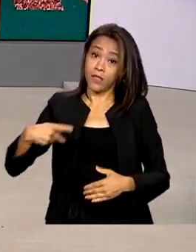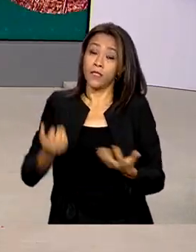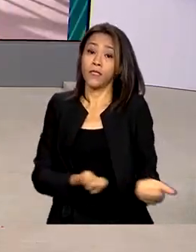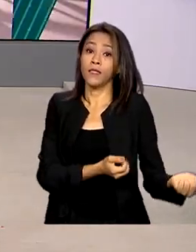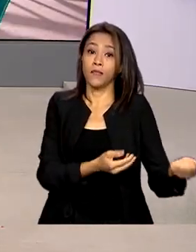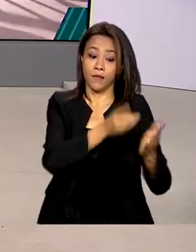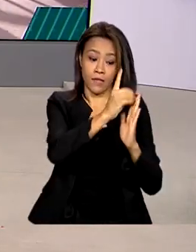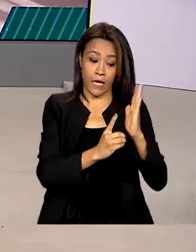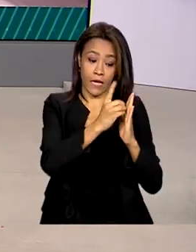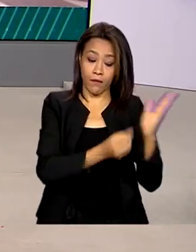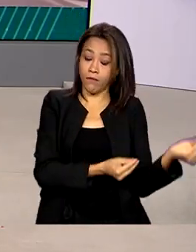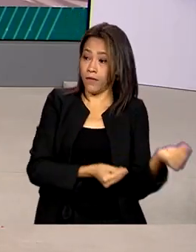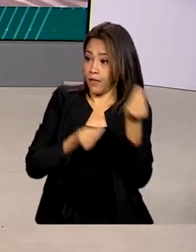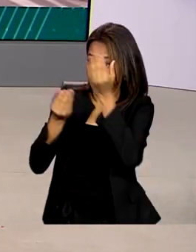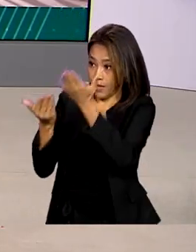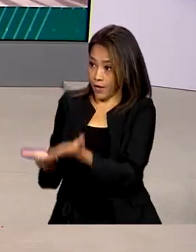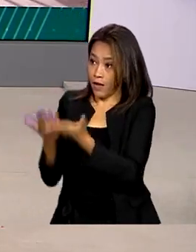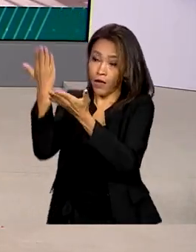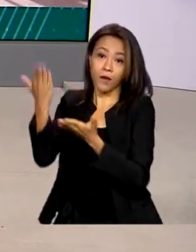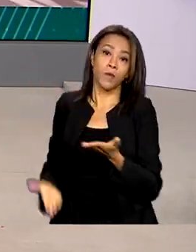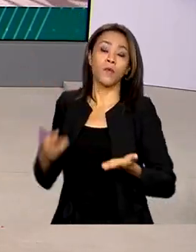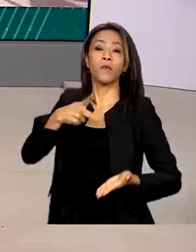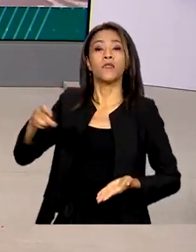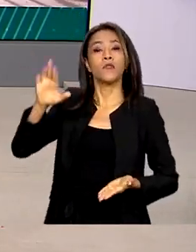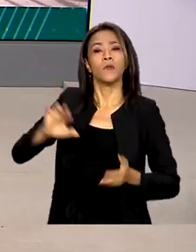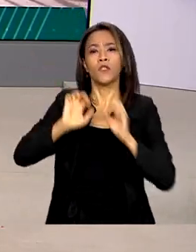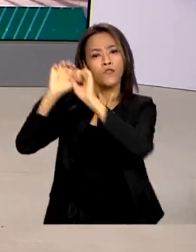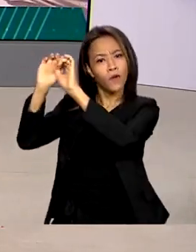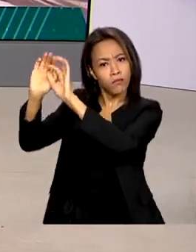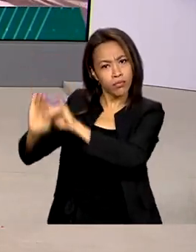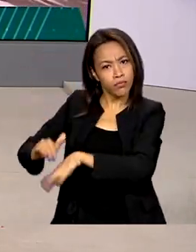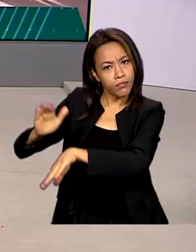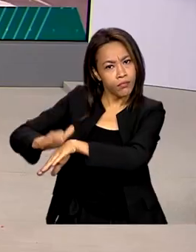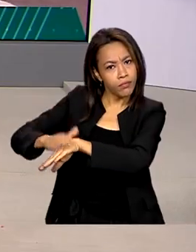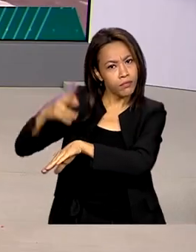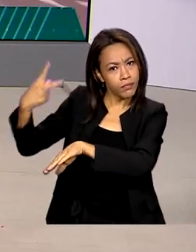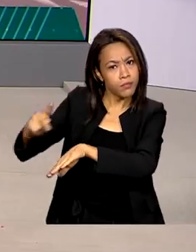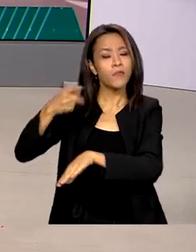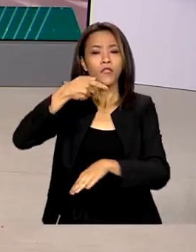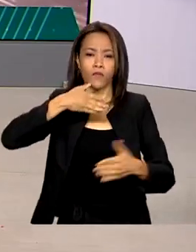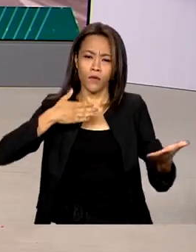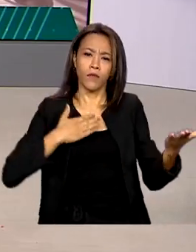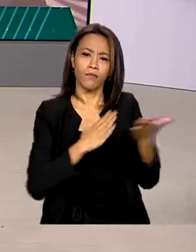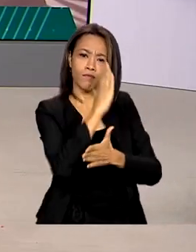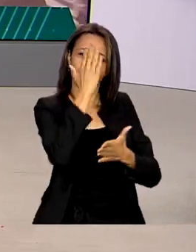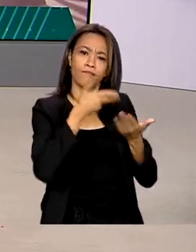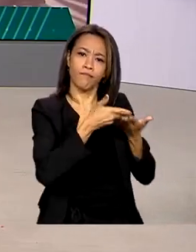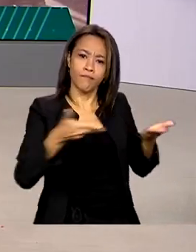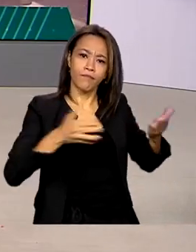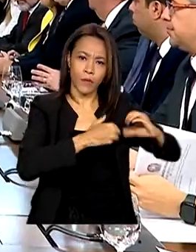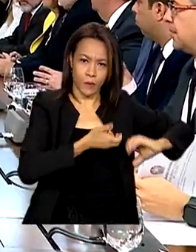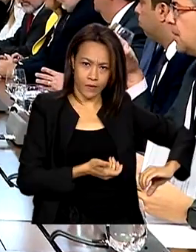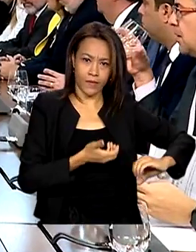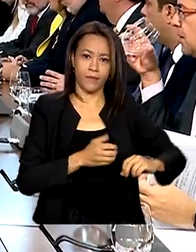simbólica do decreto de intervenção federal editado por Lula e aprovado pelo Congresso Nacional.